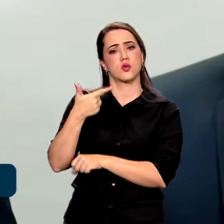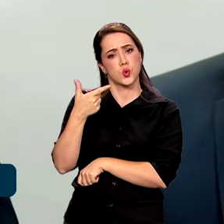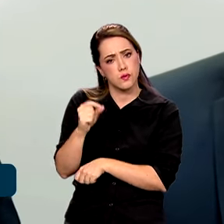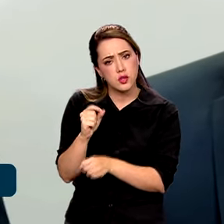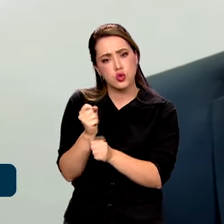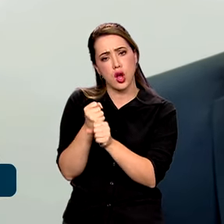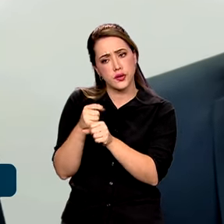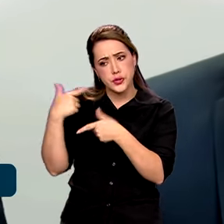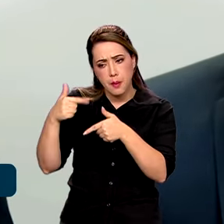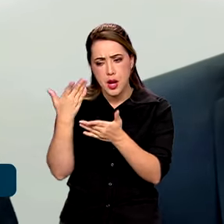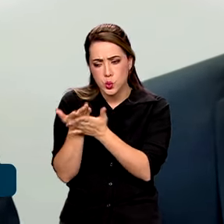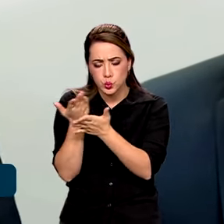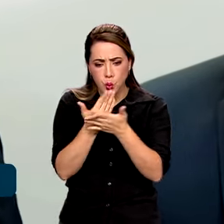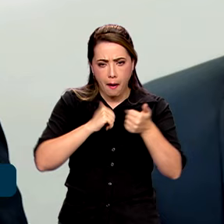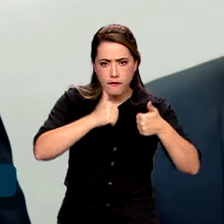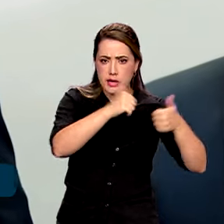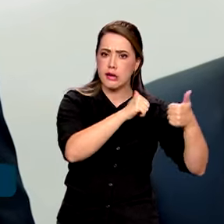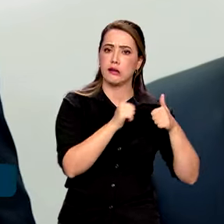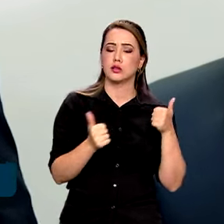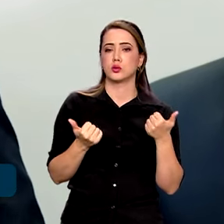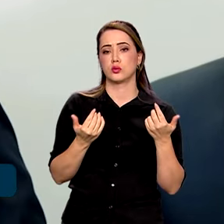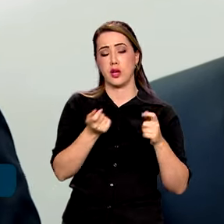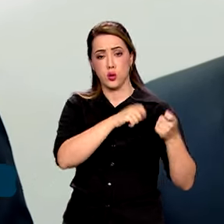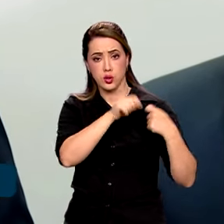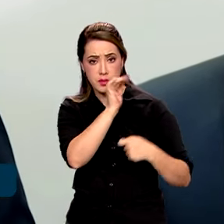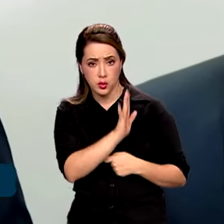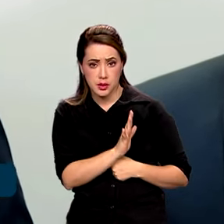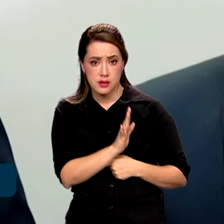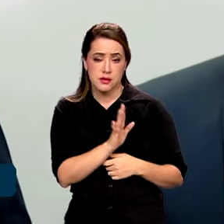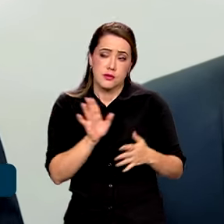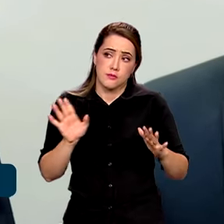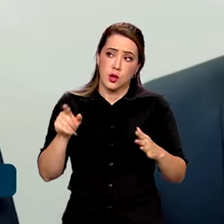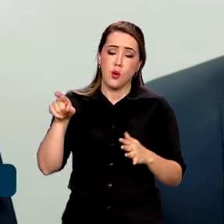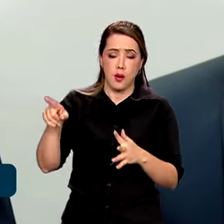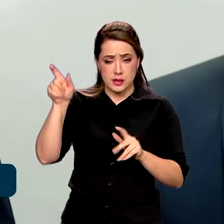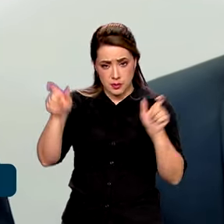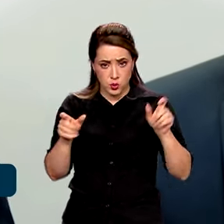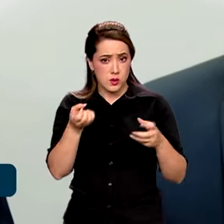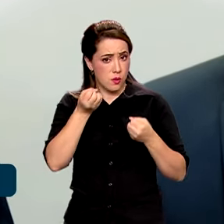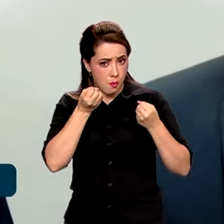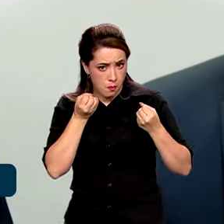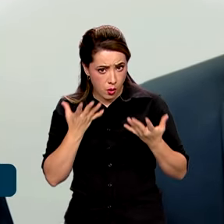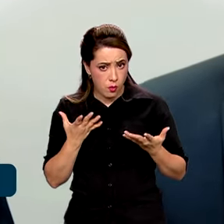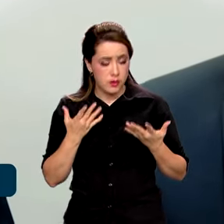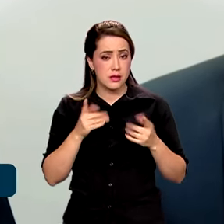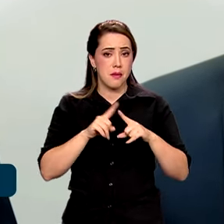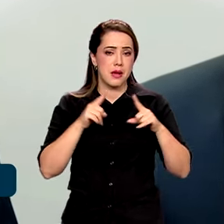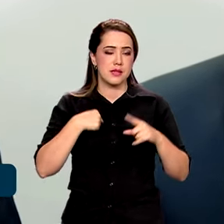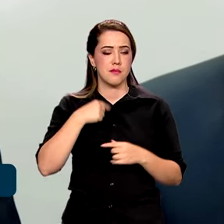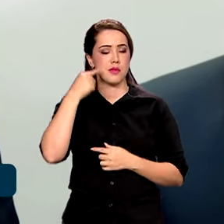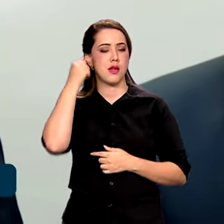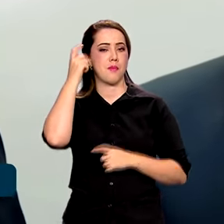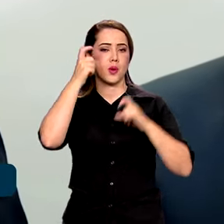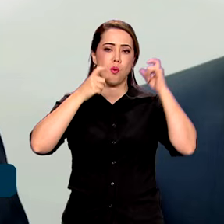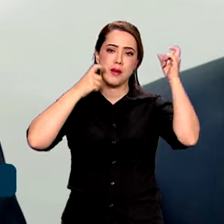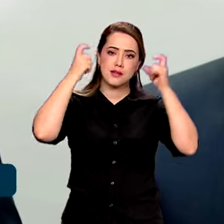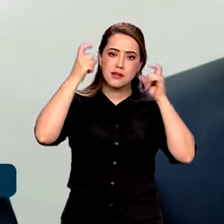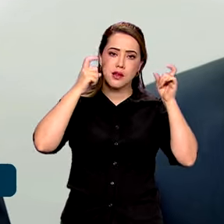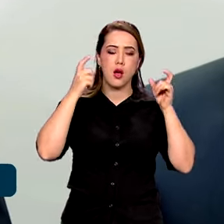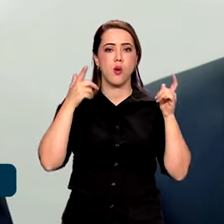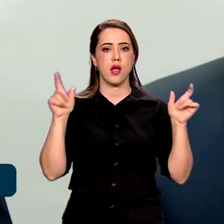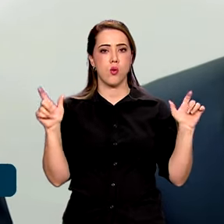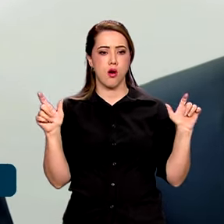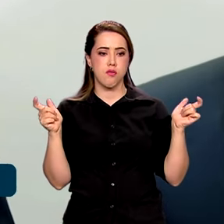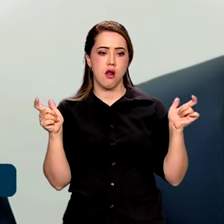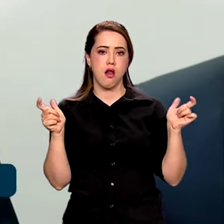para que a economia brasileira não seja prejudicada. Minha preocupação é com a desaceleração. A receita não está